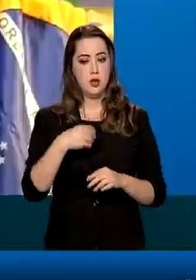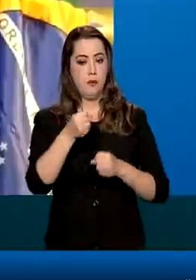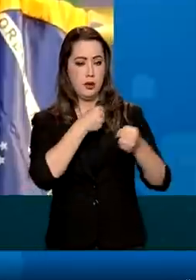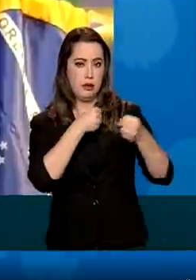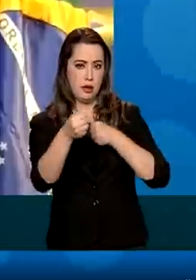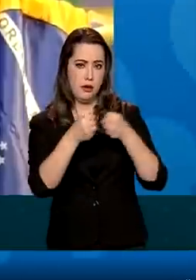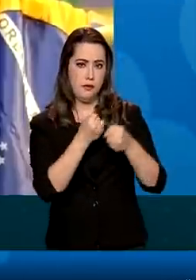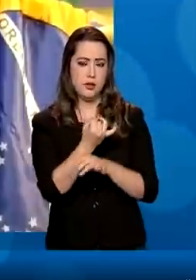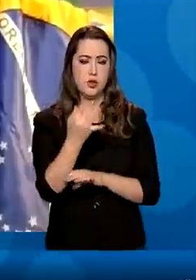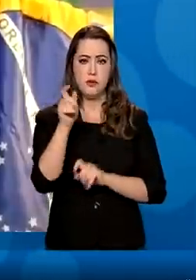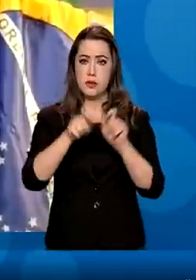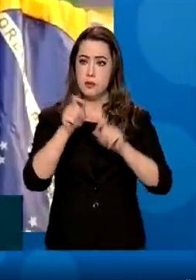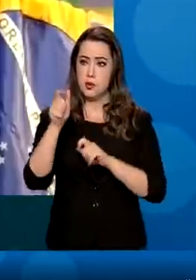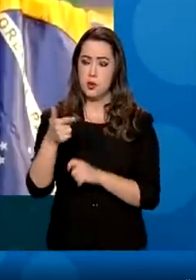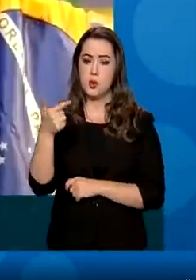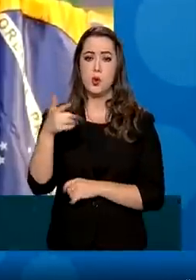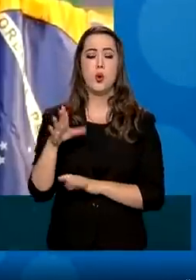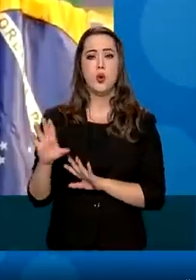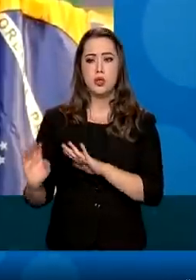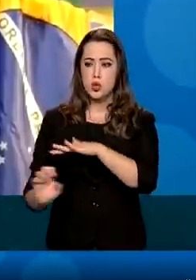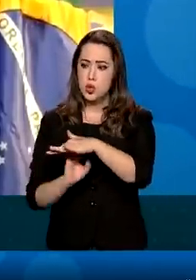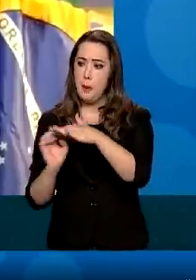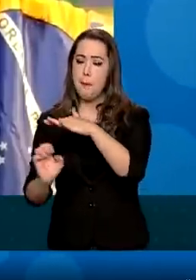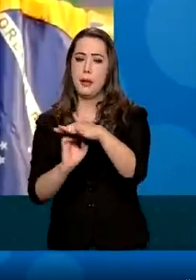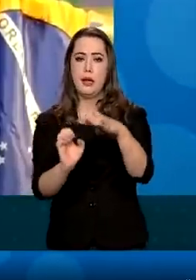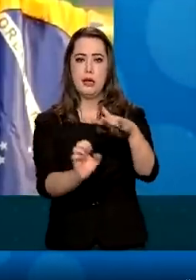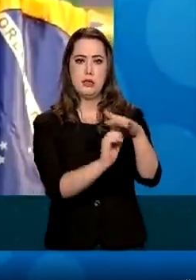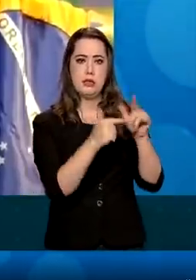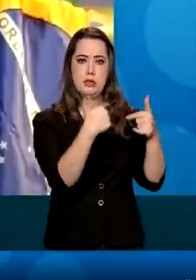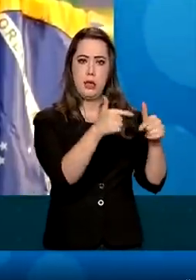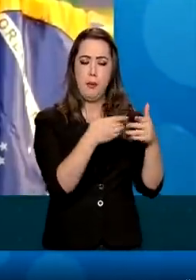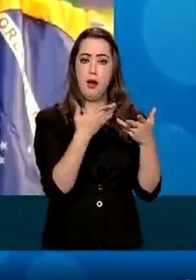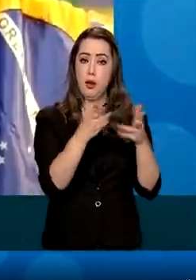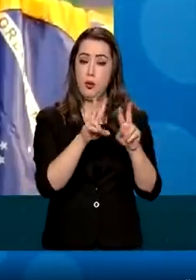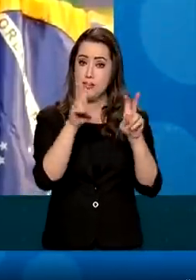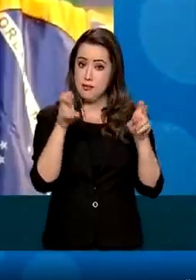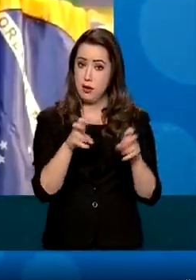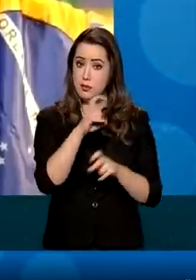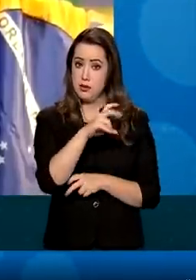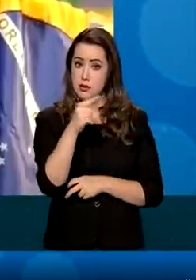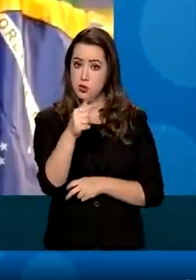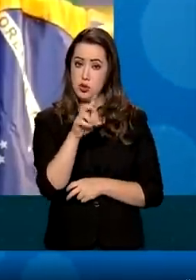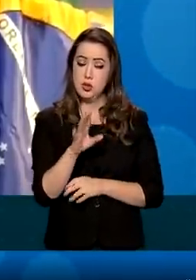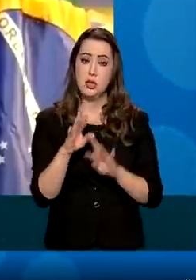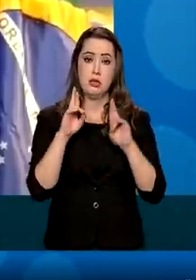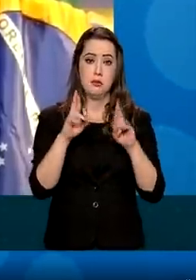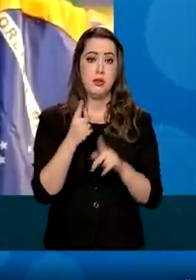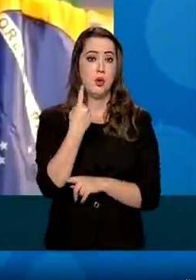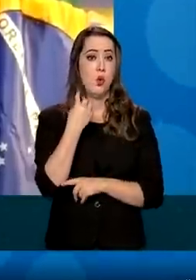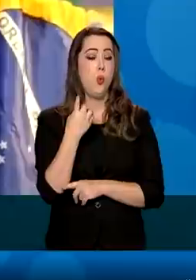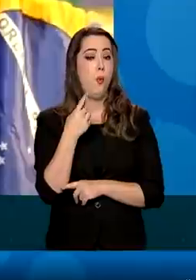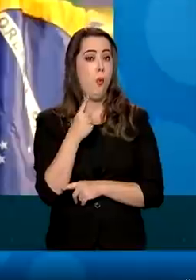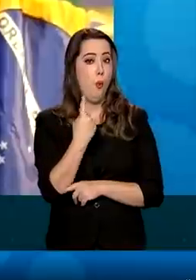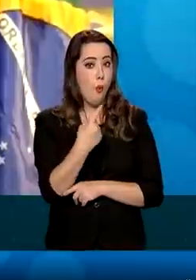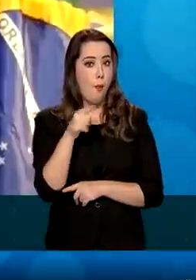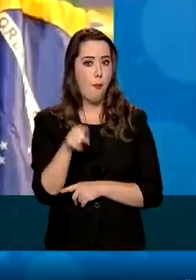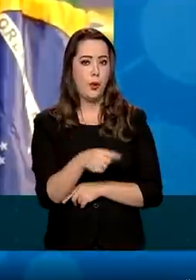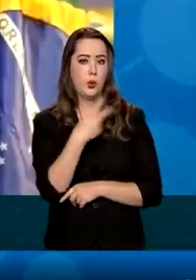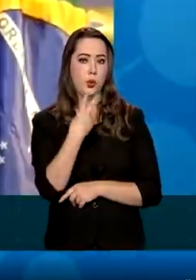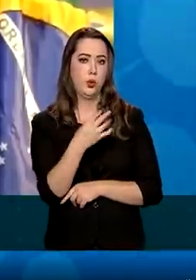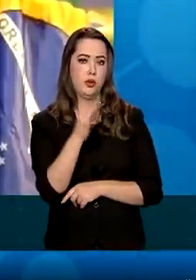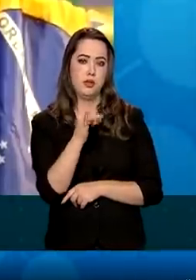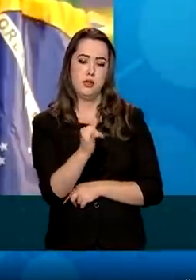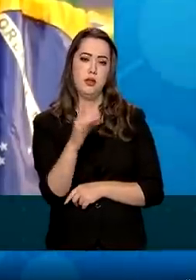de presidentes de companhias de equipamentos e operadoras que estimam em torno de 1,2 trilhão de dólares nos